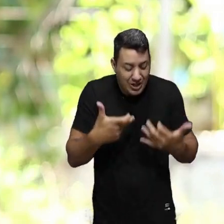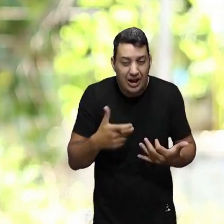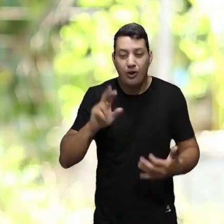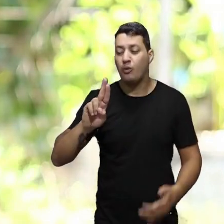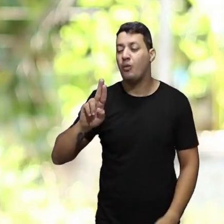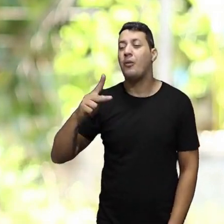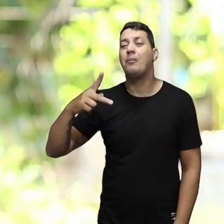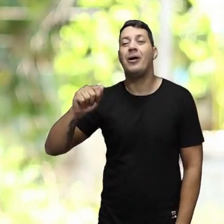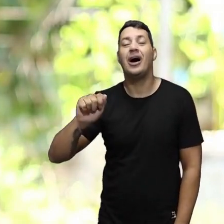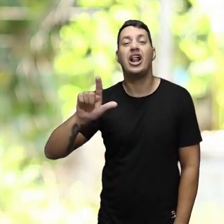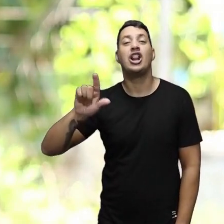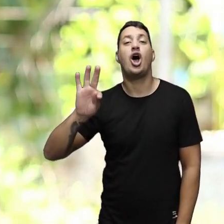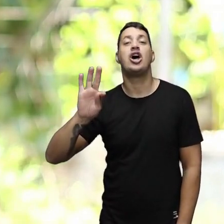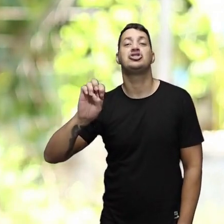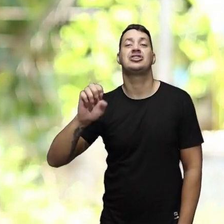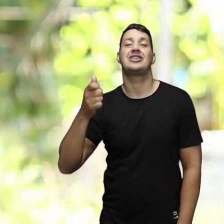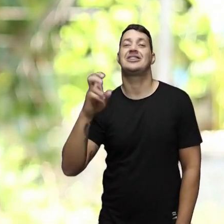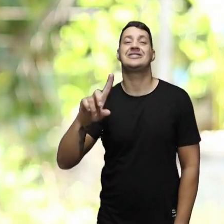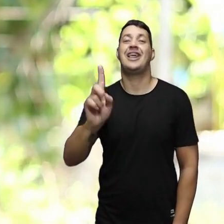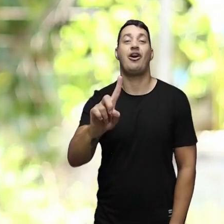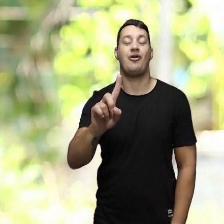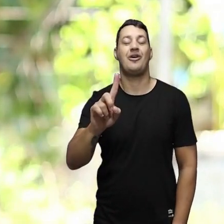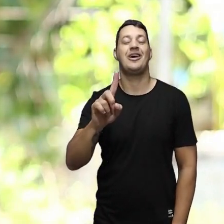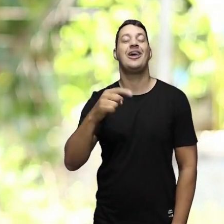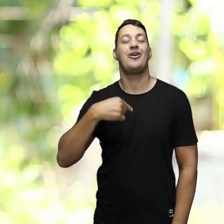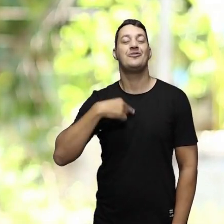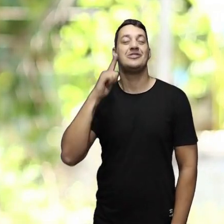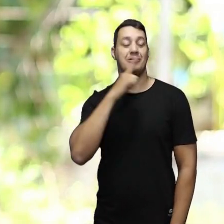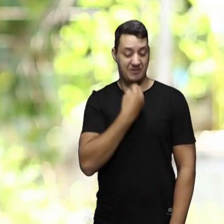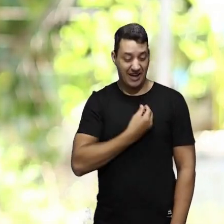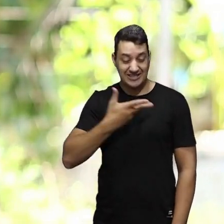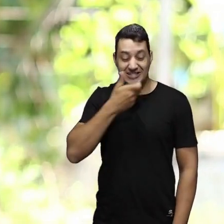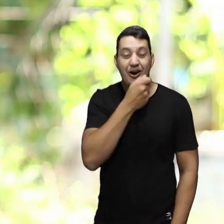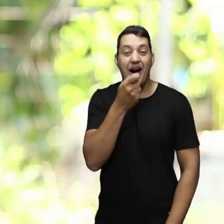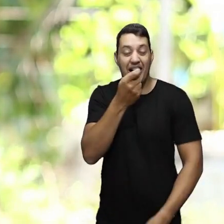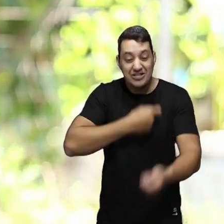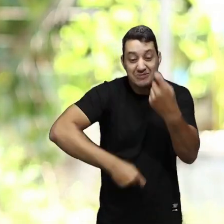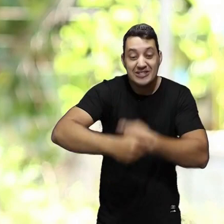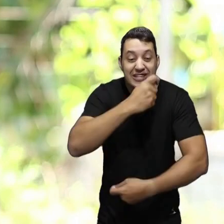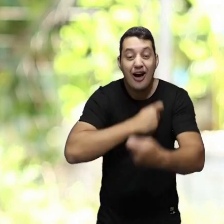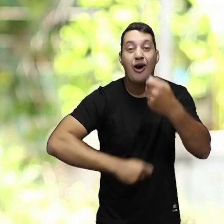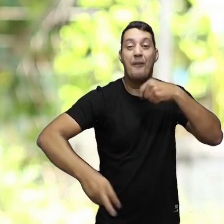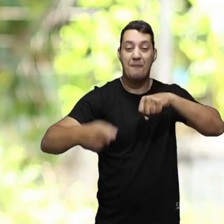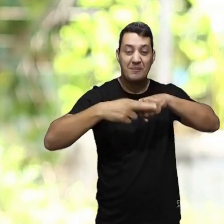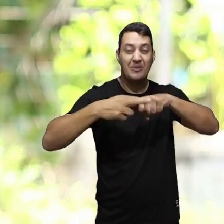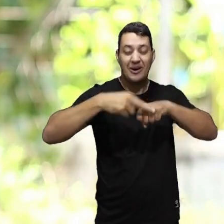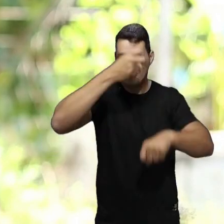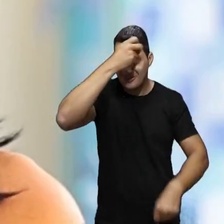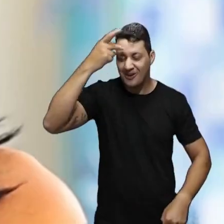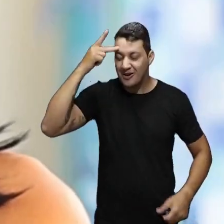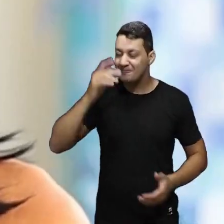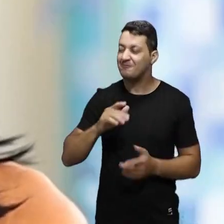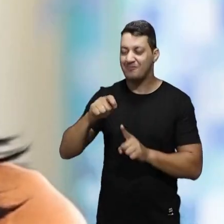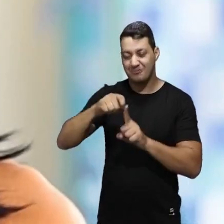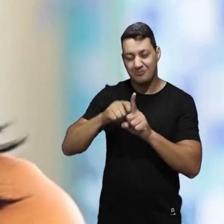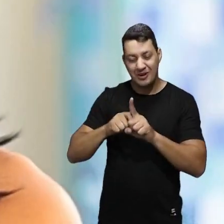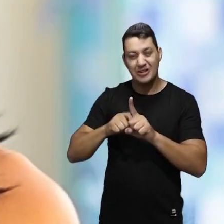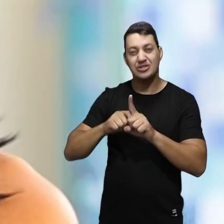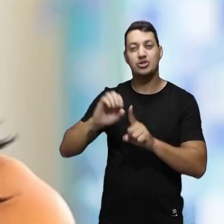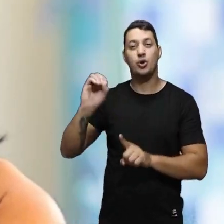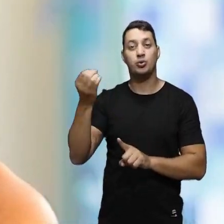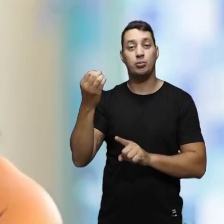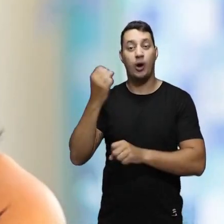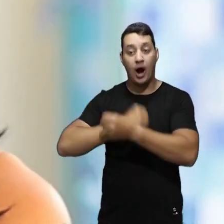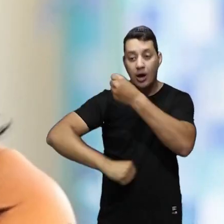vou dizer pela UPA do lote 15, eu vou dizer que eu fui salvo pela administração que está tendo a Prefeitura de Belfor Roxo hoje. Em outubro do ano